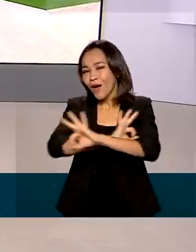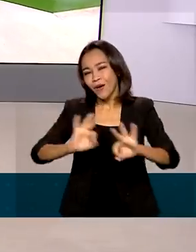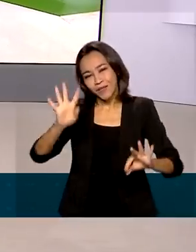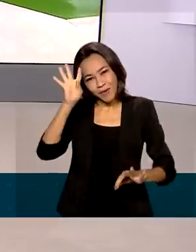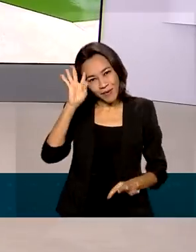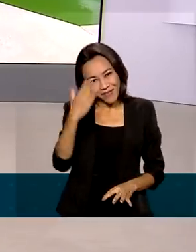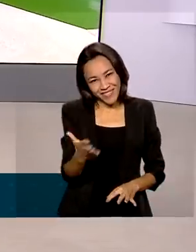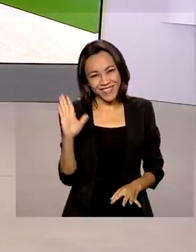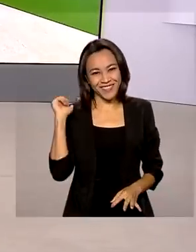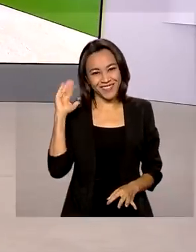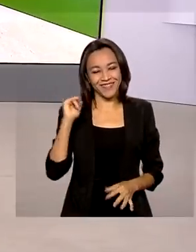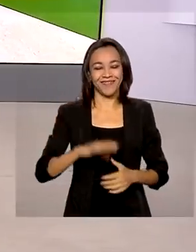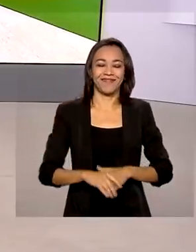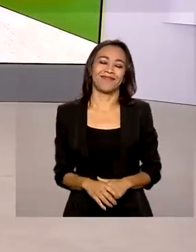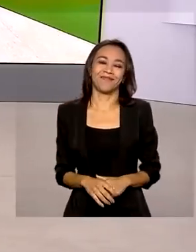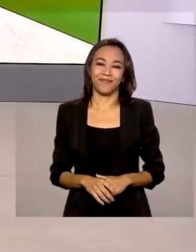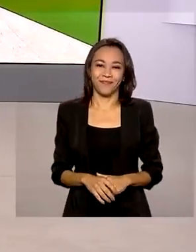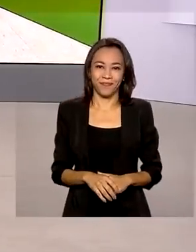-feira para você. Tchau, tchau.